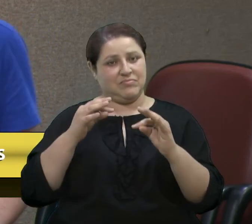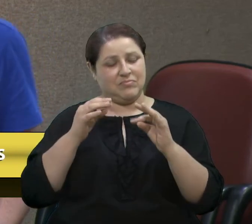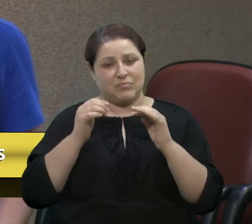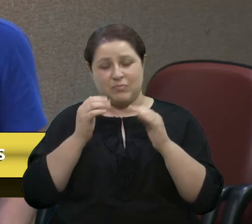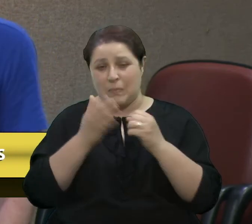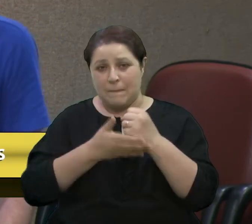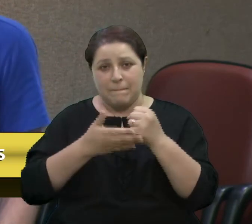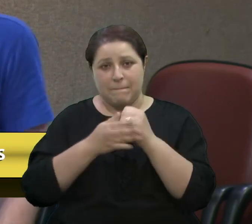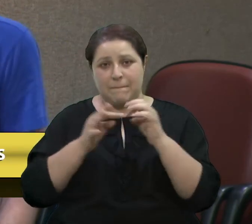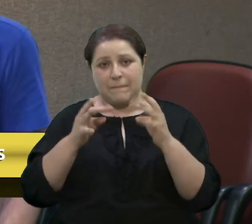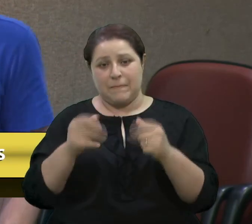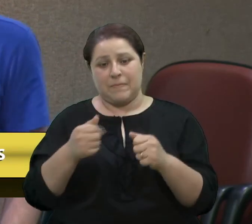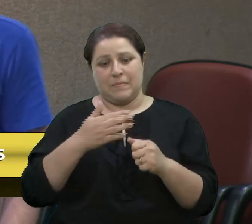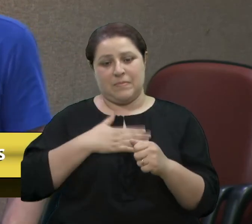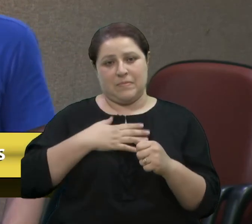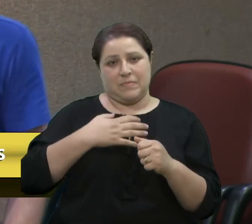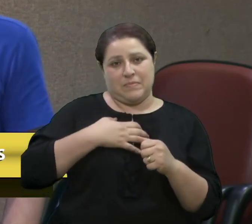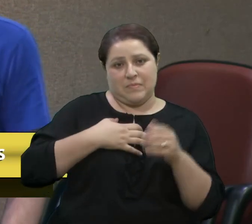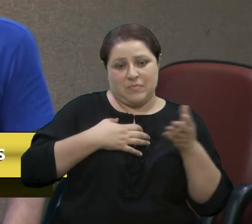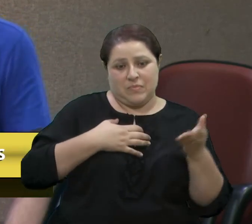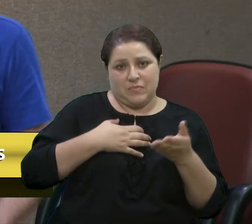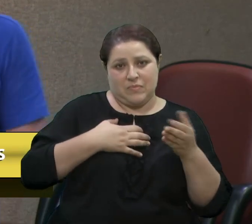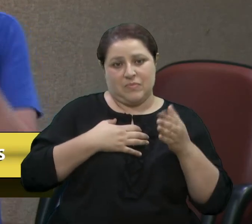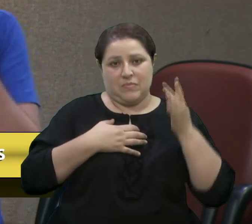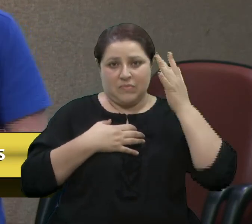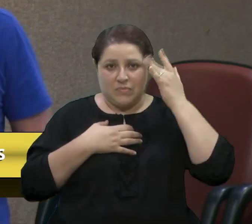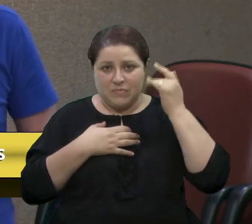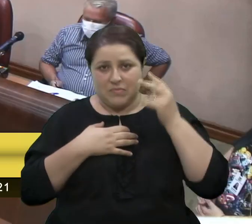eu serei assim hoje, amanhã e sempre, não vou mudar. Obrigado, senhor presidente. Daqui a reação de